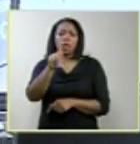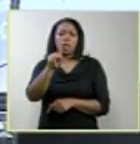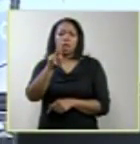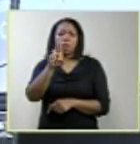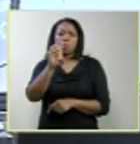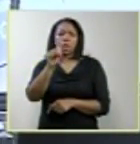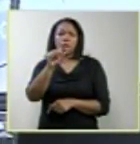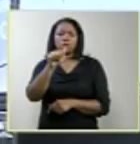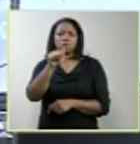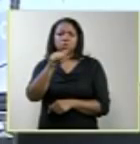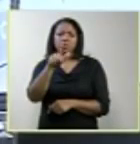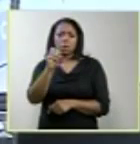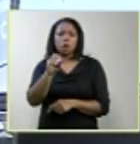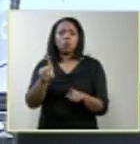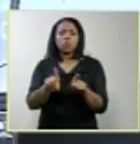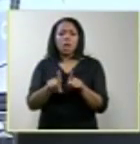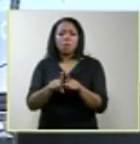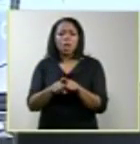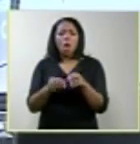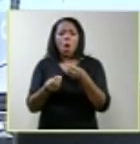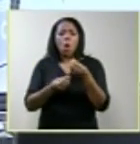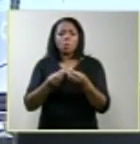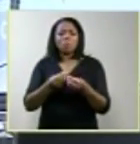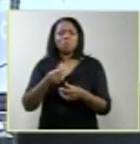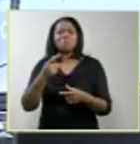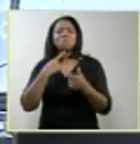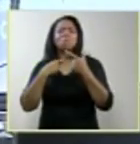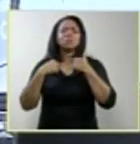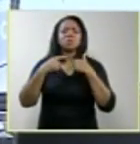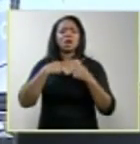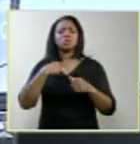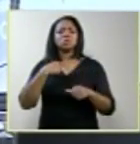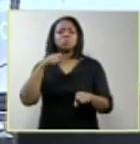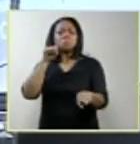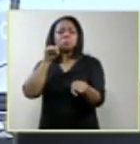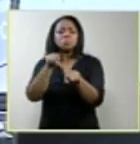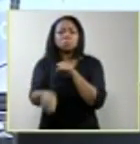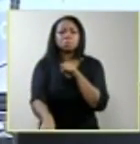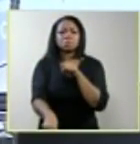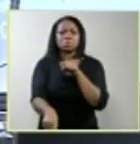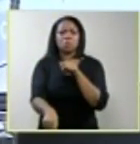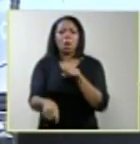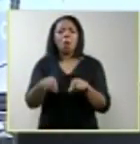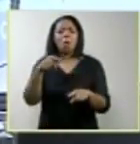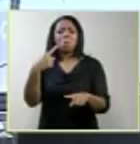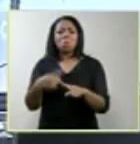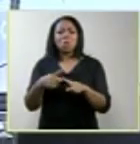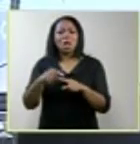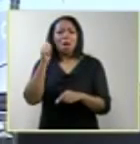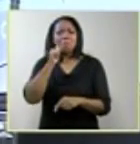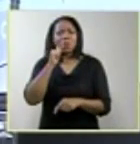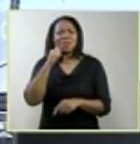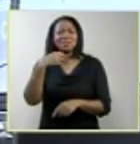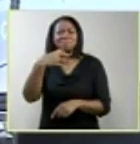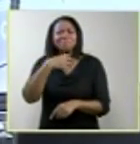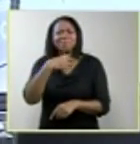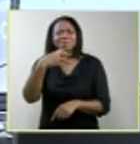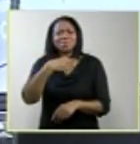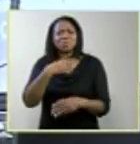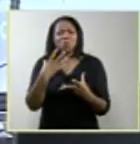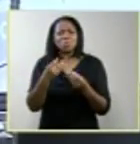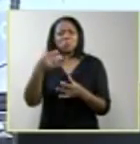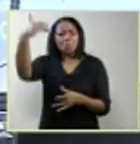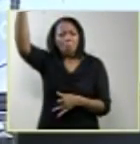pensamento de suicídio, nós temos casos que as mulheres queriam se suicidar por se sentirem culpadas. Fora que a situação conjugal